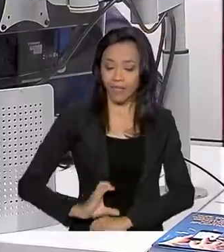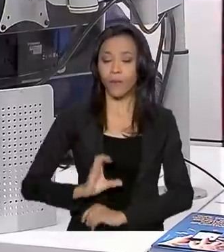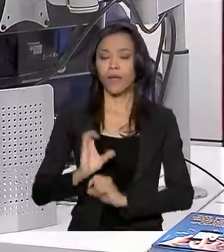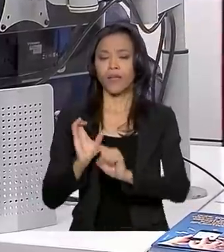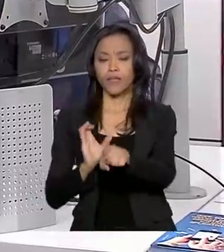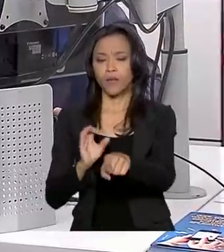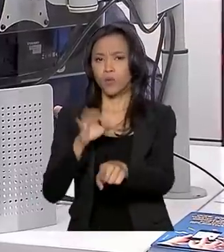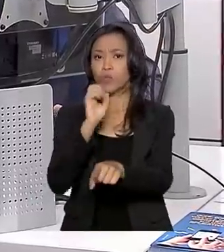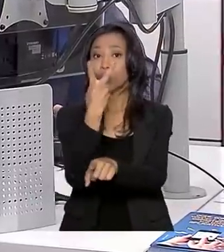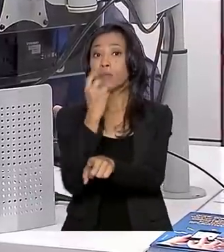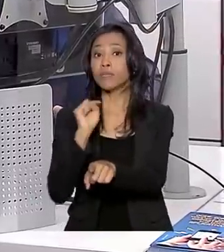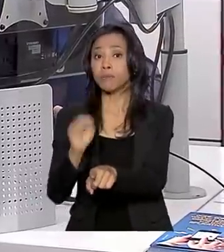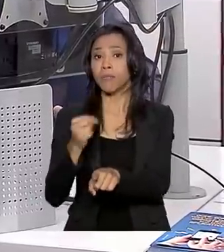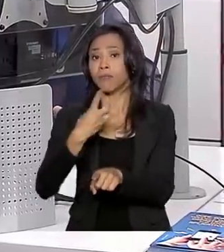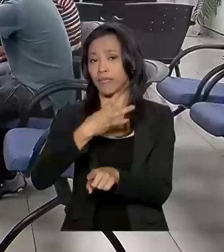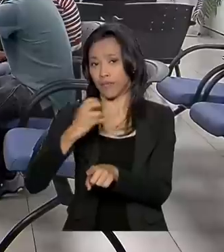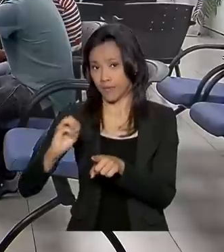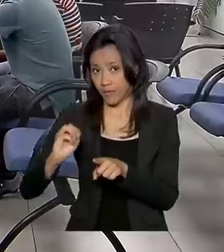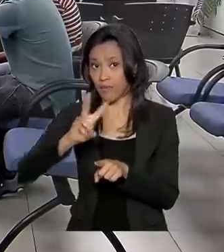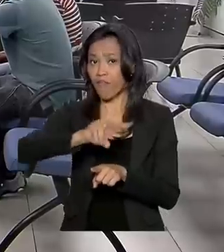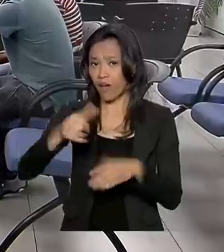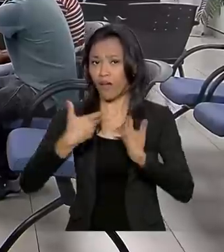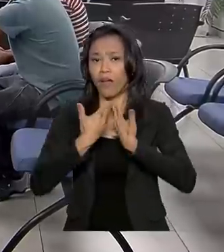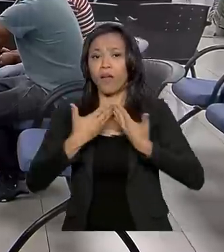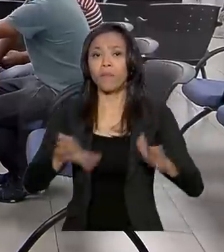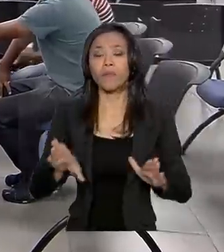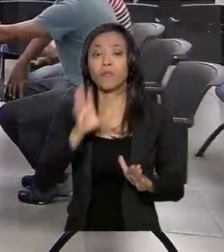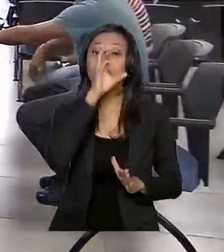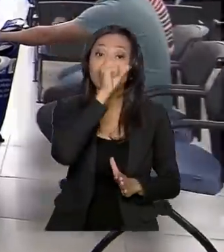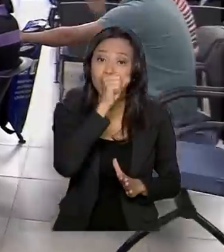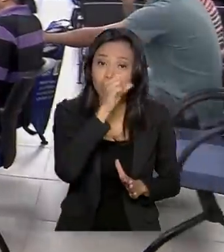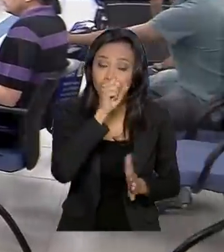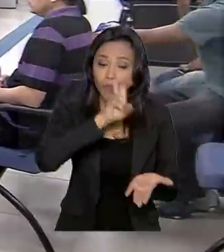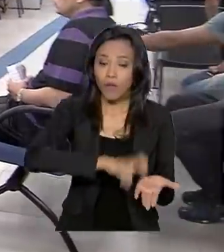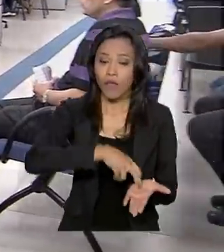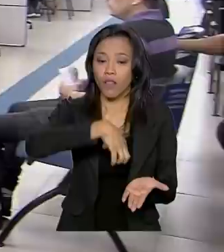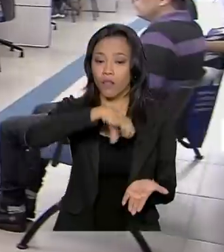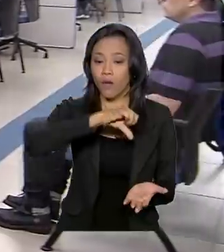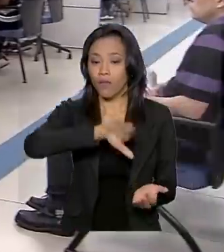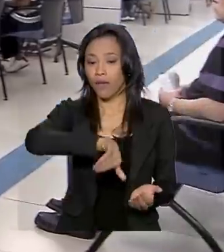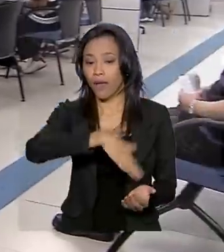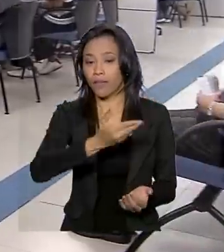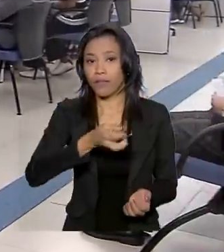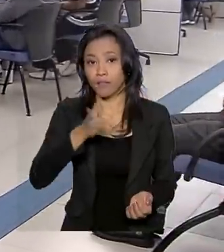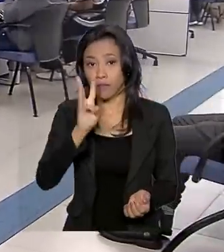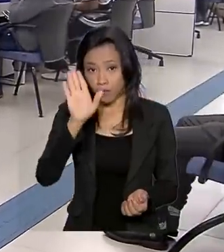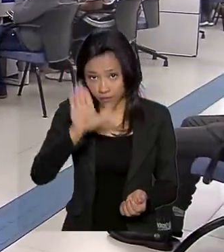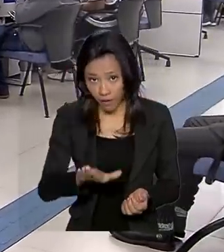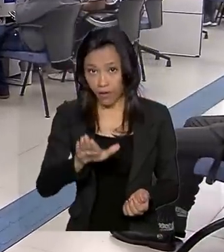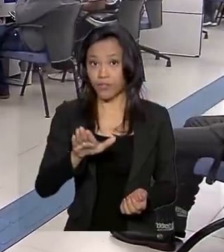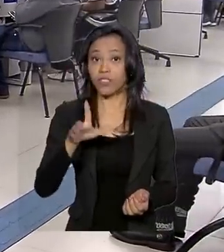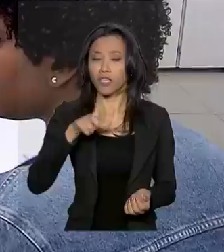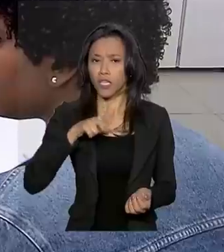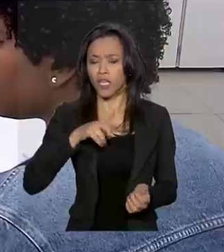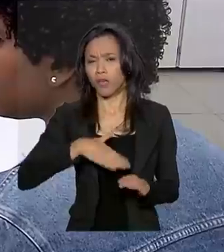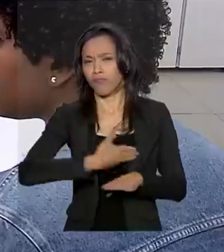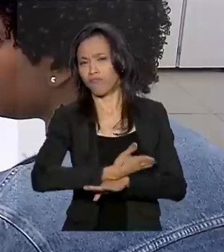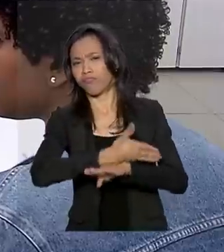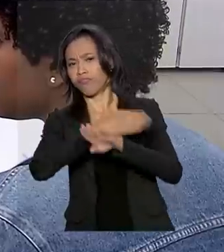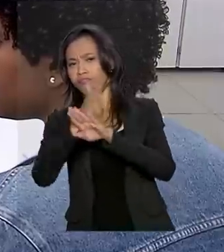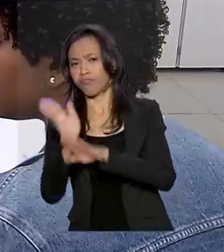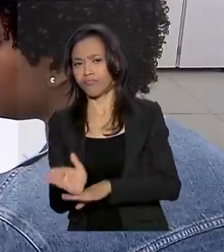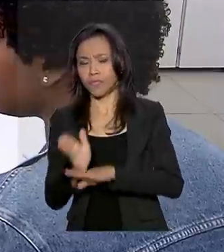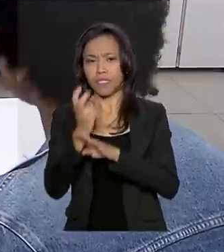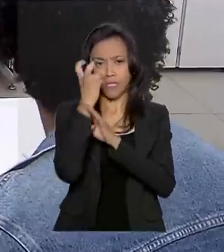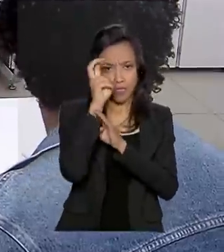.300 agências também vão abrir neste sábado, das 9 às 15 horas, e terão horários estendidos na segunda